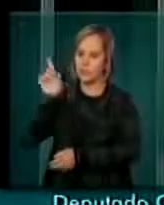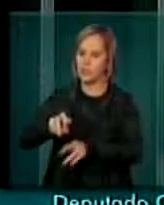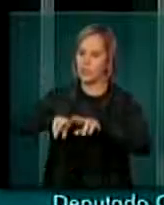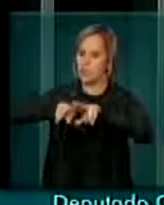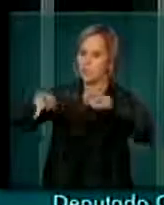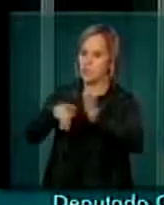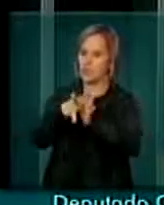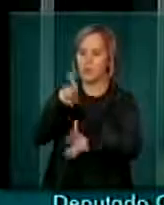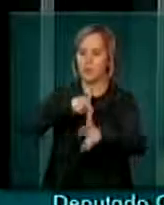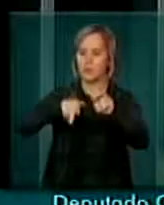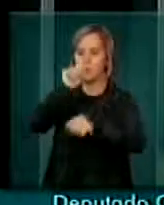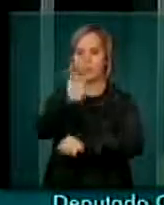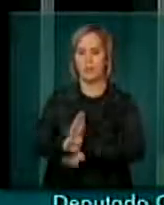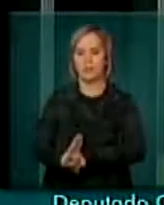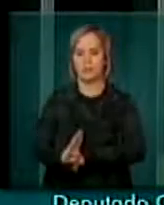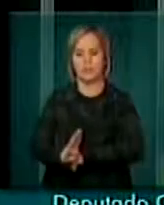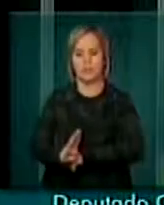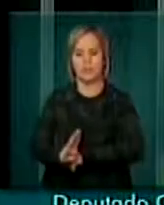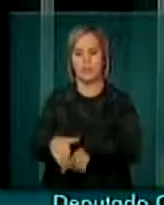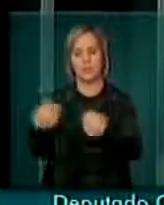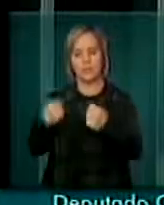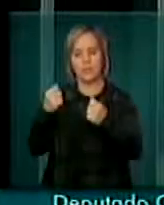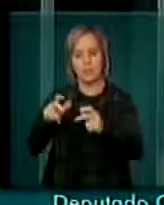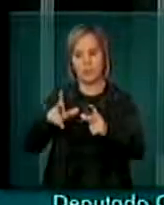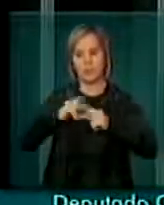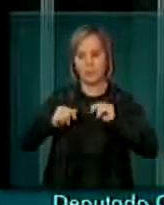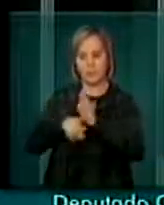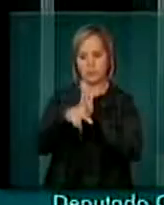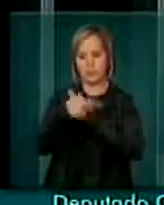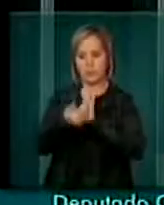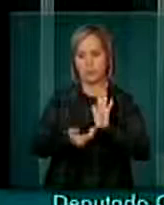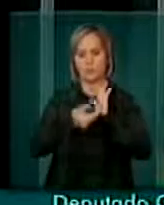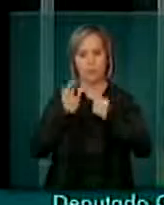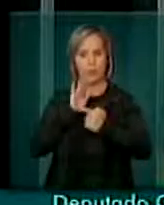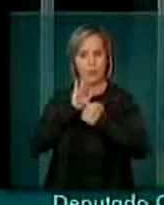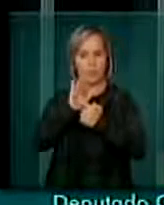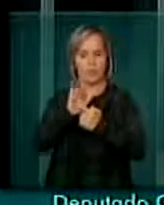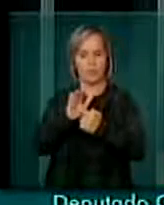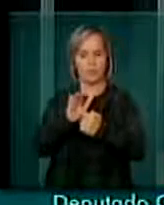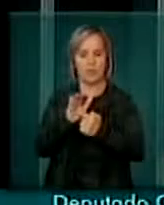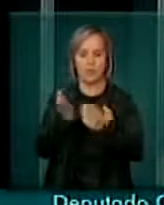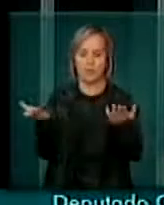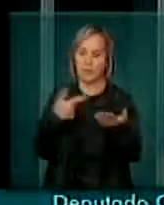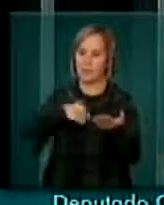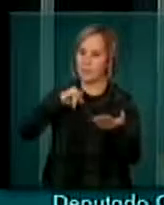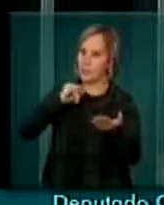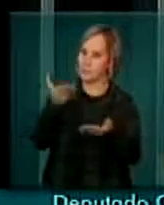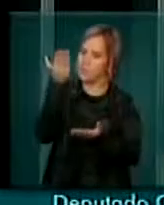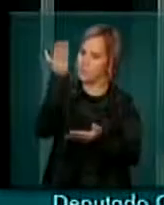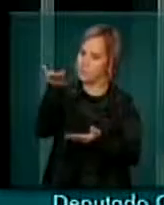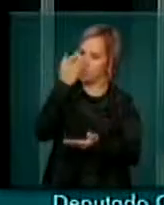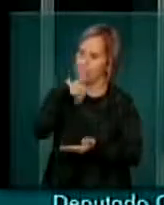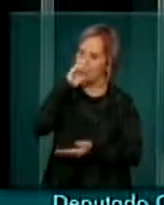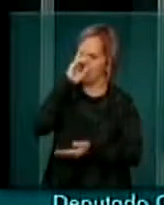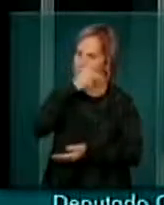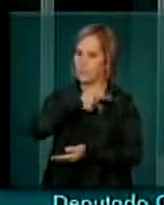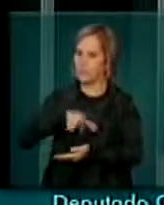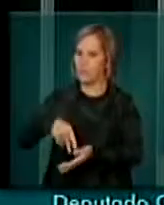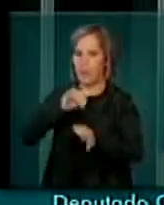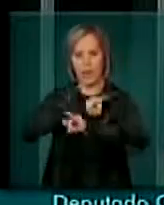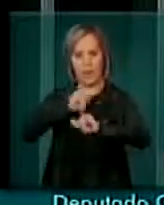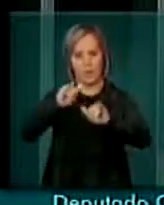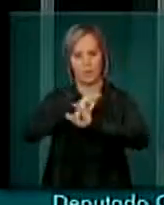população e aos trabalhadores brasileiros que precisam receber um gesto nesta Casa. Senhor Presidente, eu quero aqui aproveitar e pedir para a Vossa Excelência que dê ampla